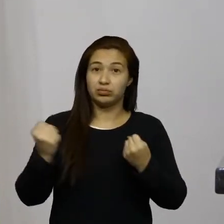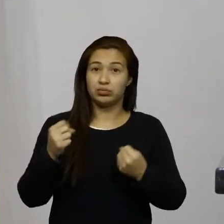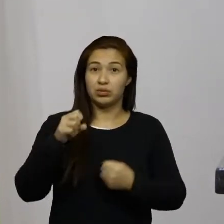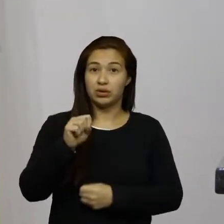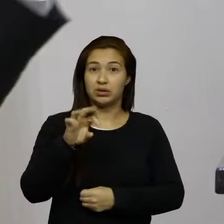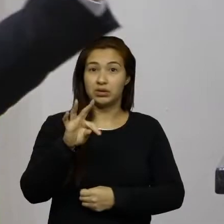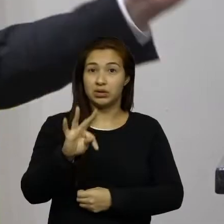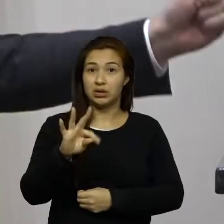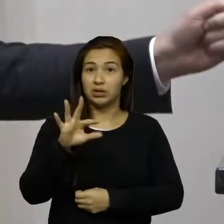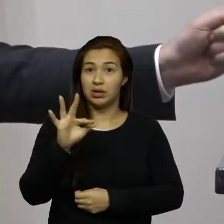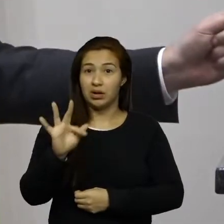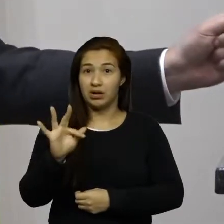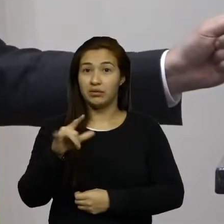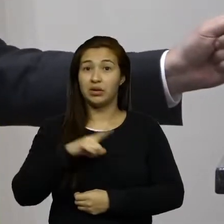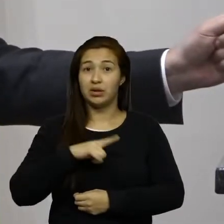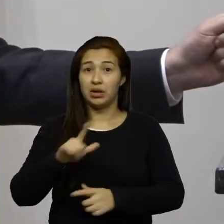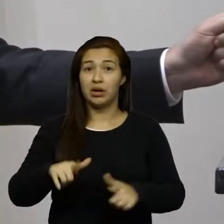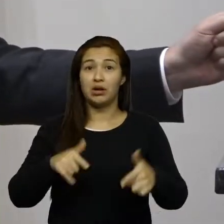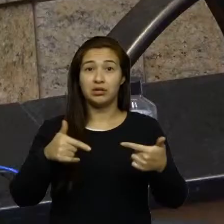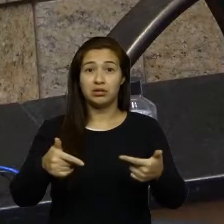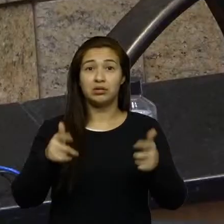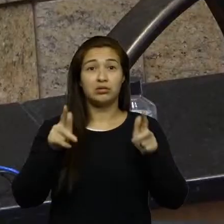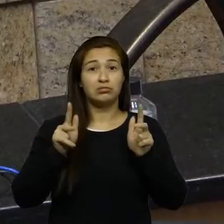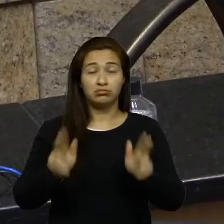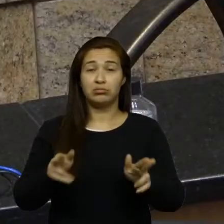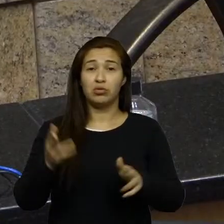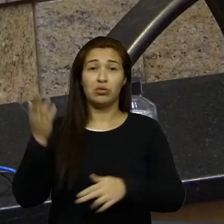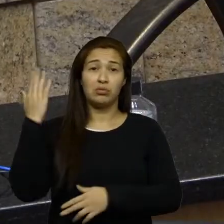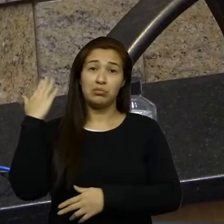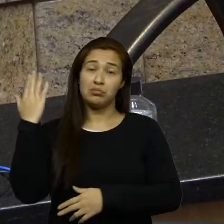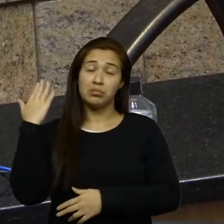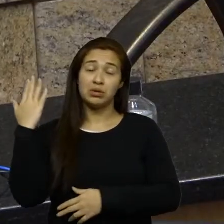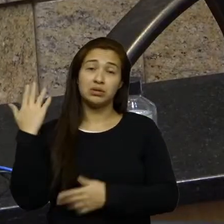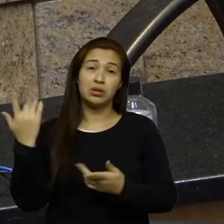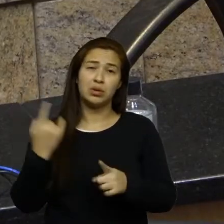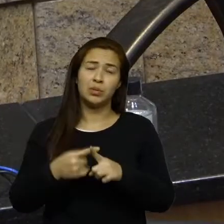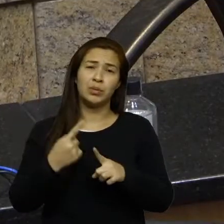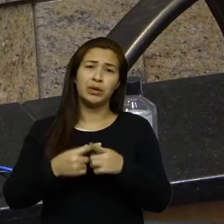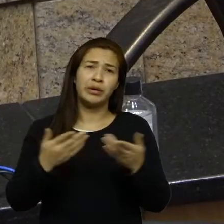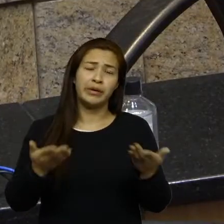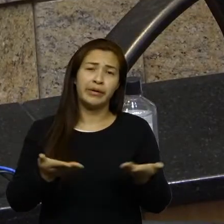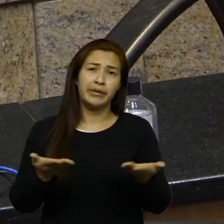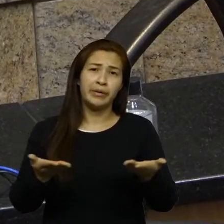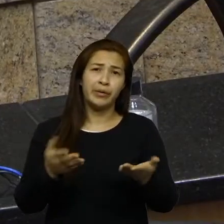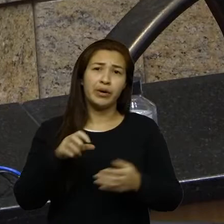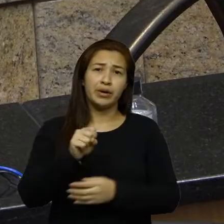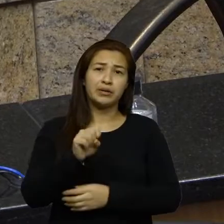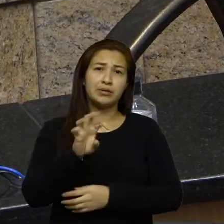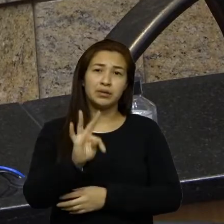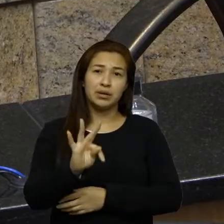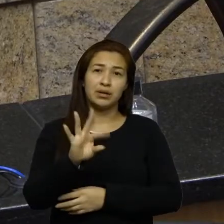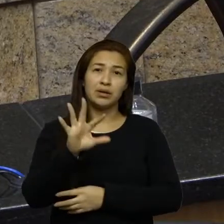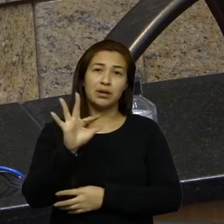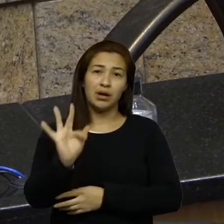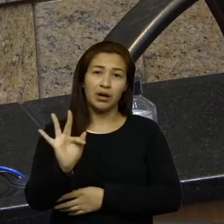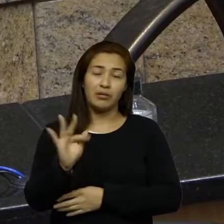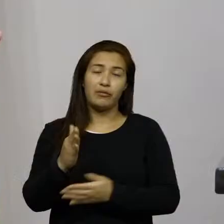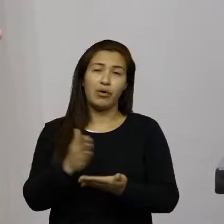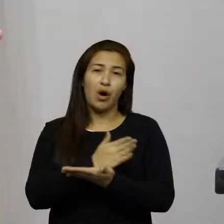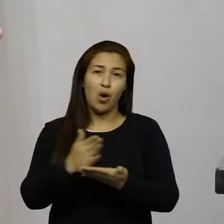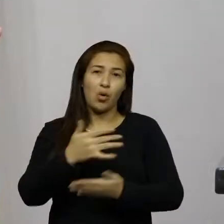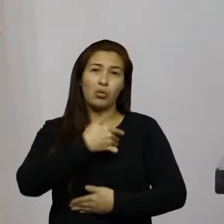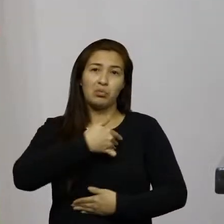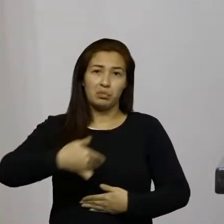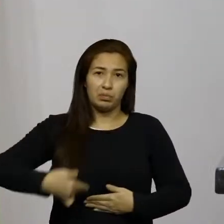terá a mesma ação contra a esquerda porque parece que agora o STF ou alguns ministros do